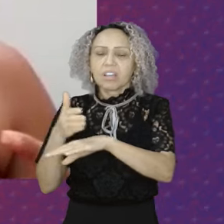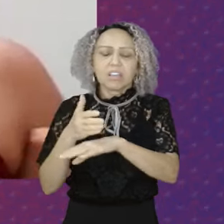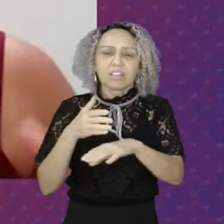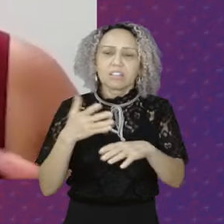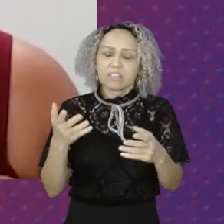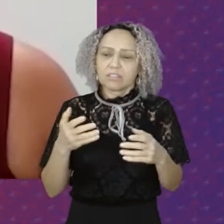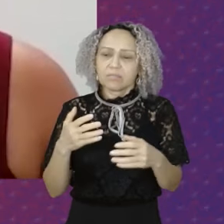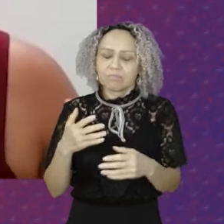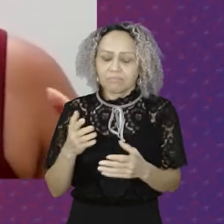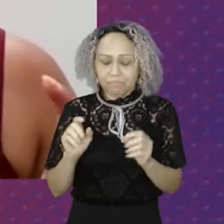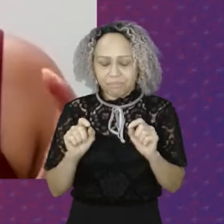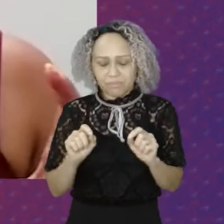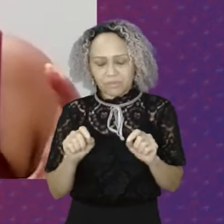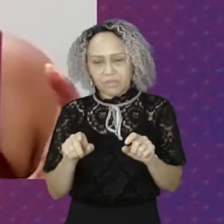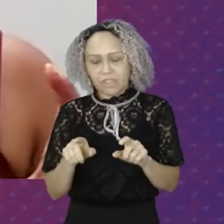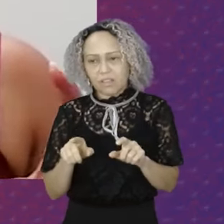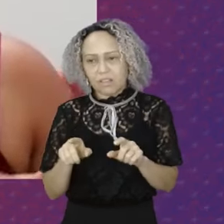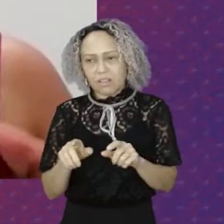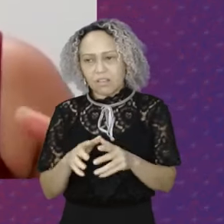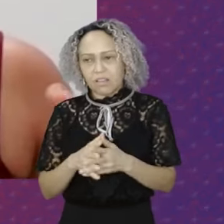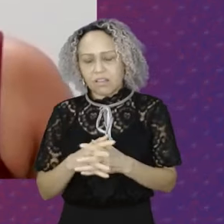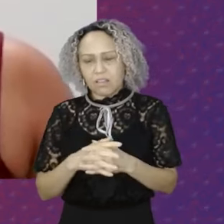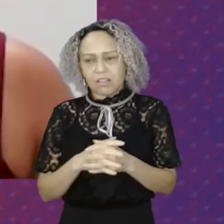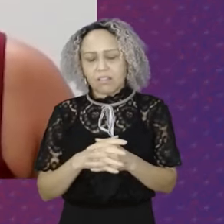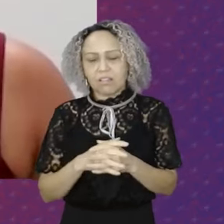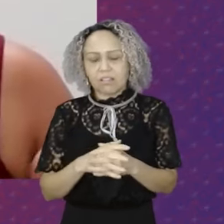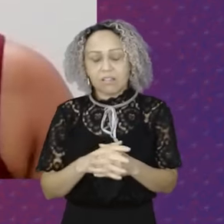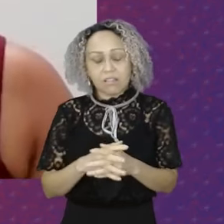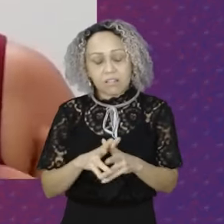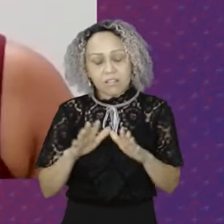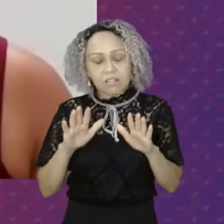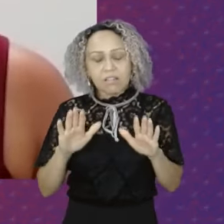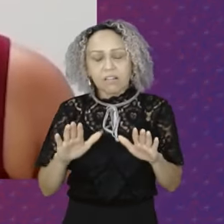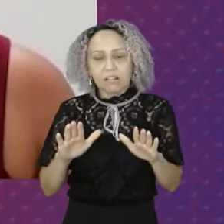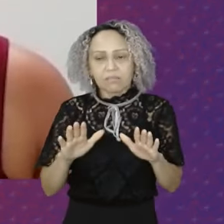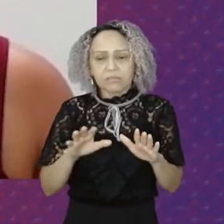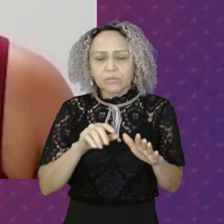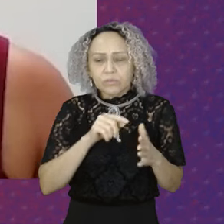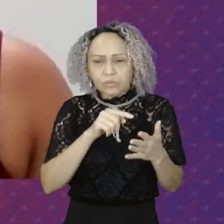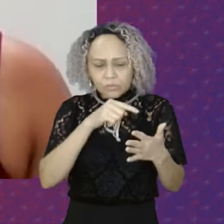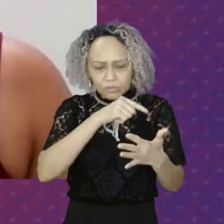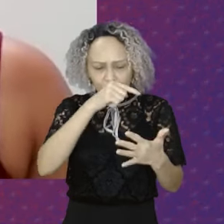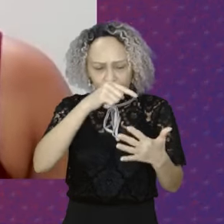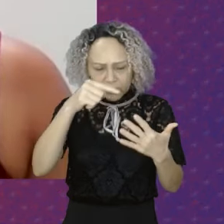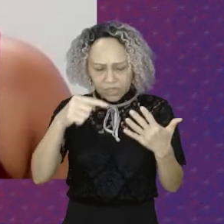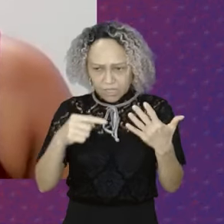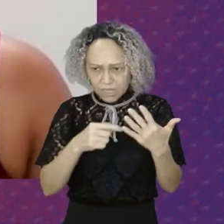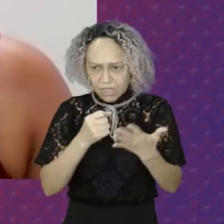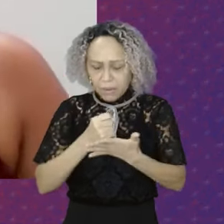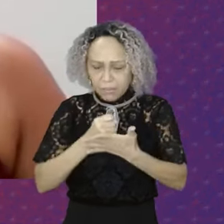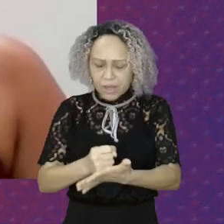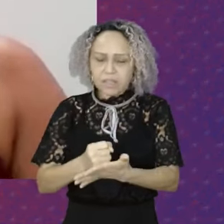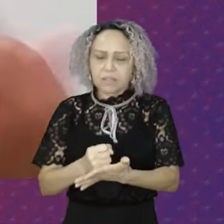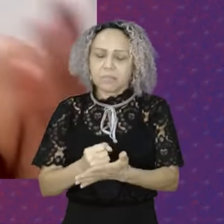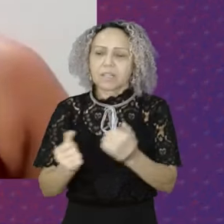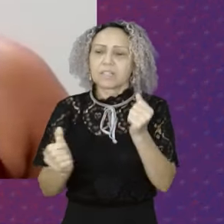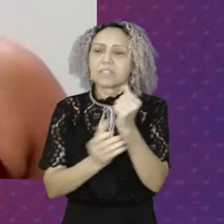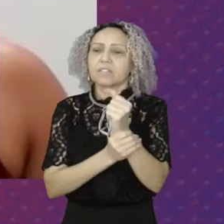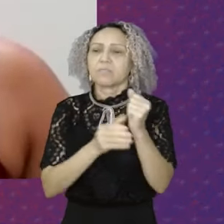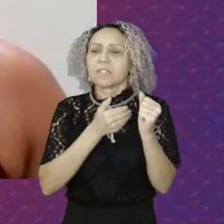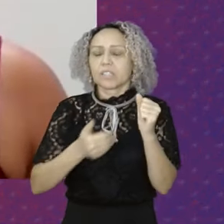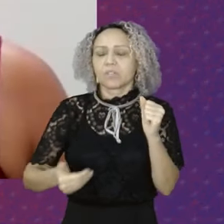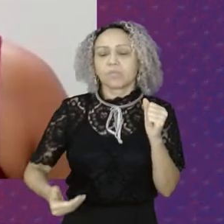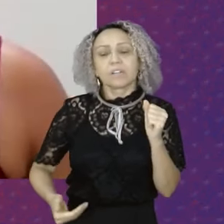Considerados como instrumentos Para também garantir uma segurança E aí o